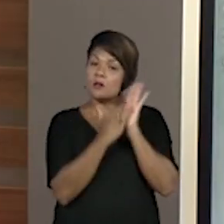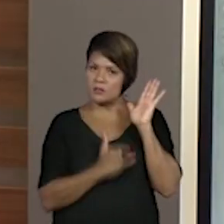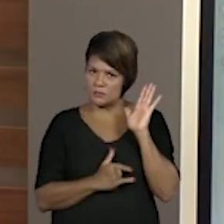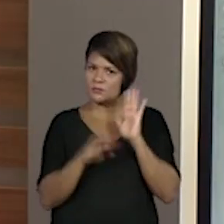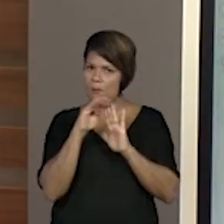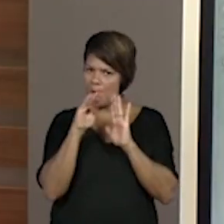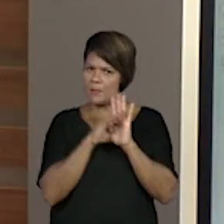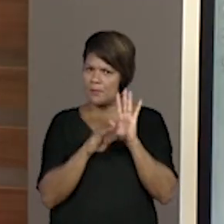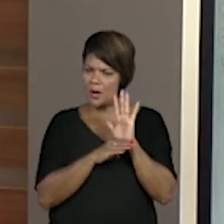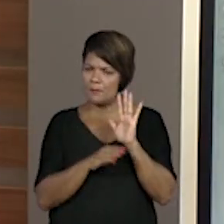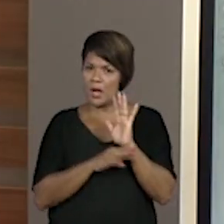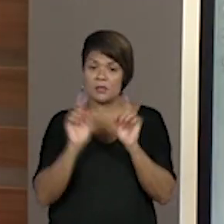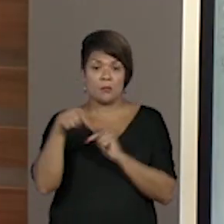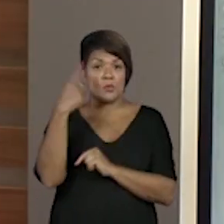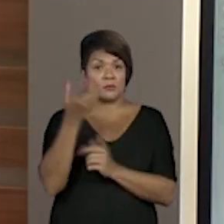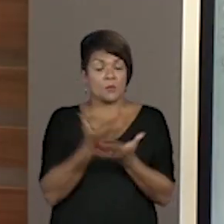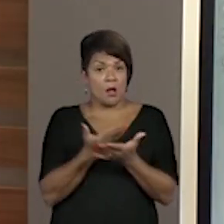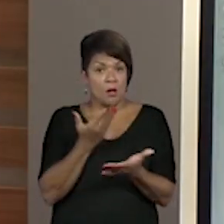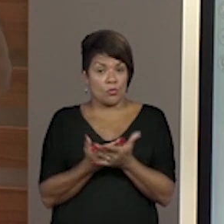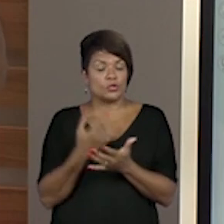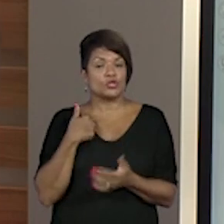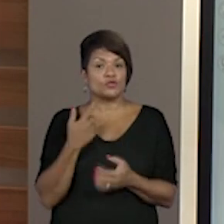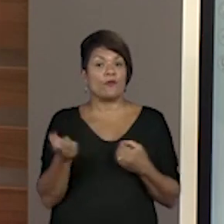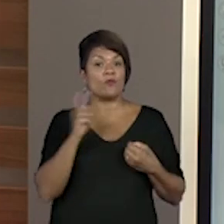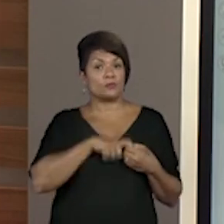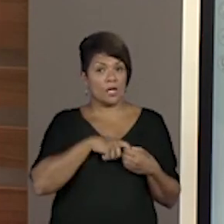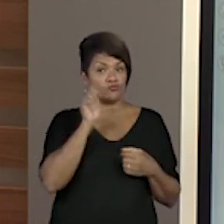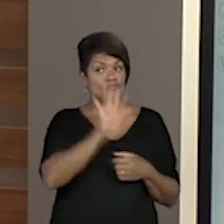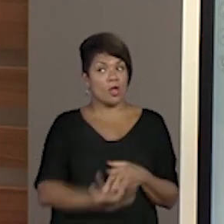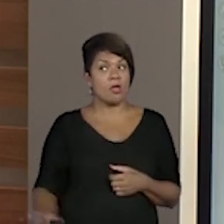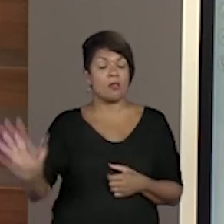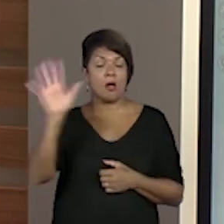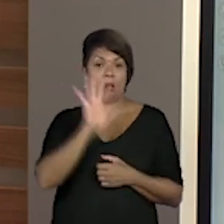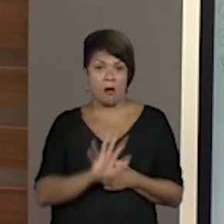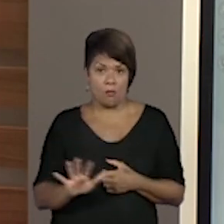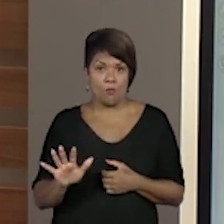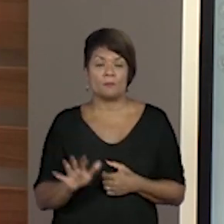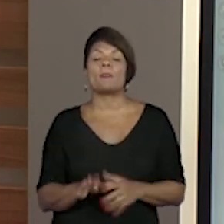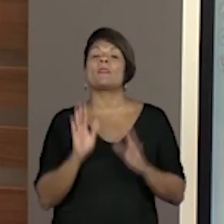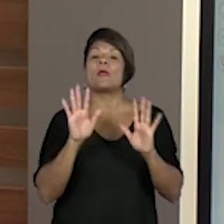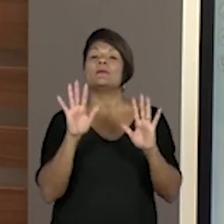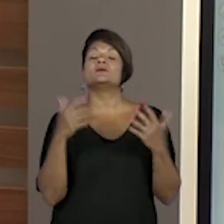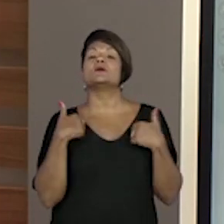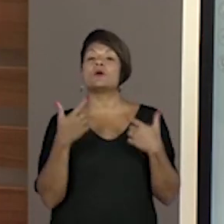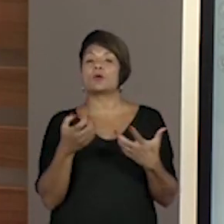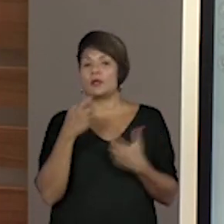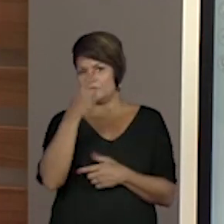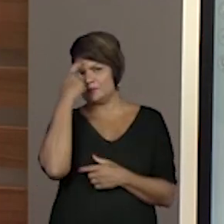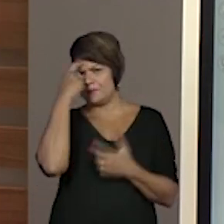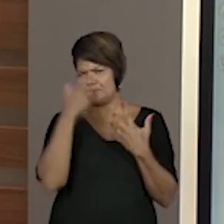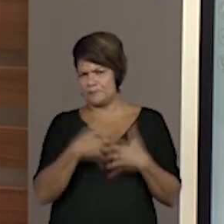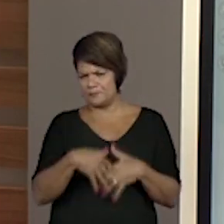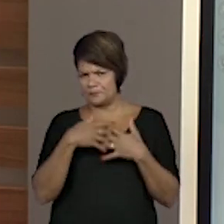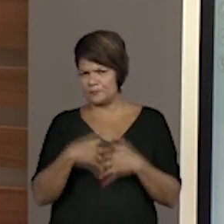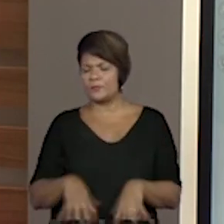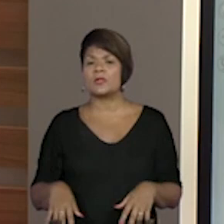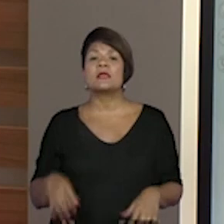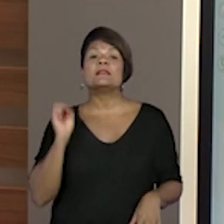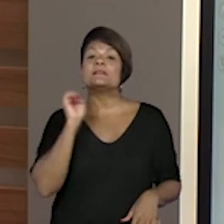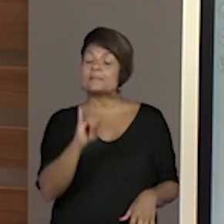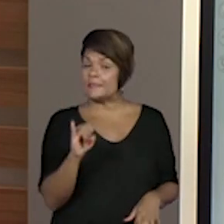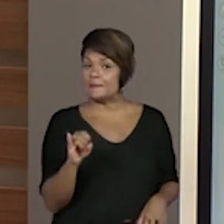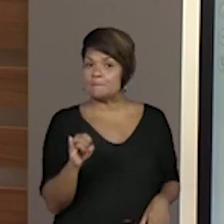vai retomar isso na próxima aula, pensando um pouco no geral. Mas eu quero também que vocês pensem se aqui,